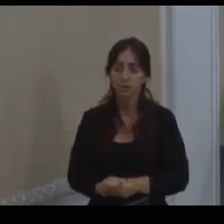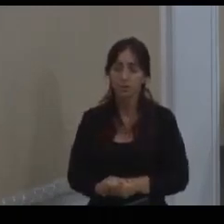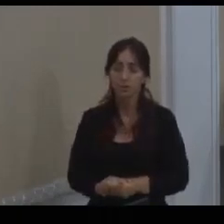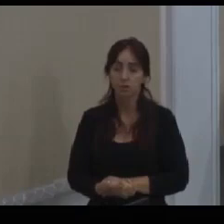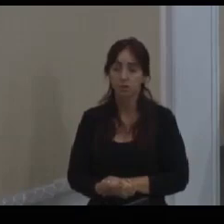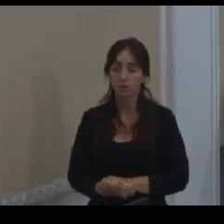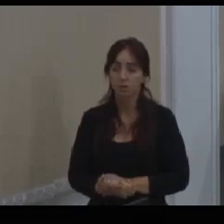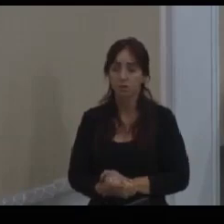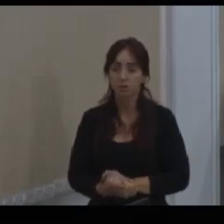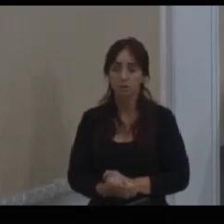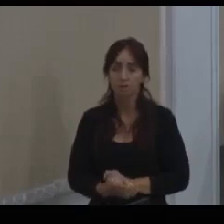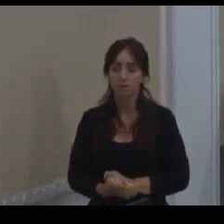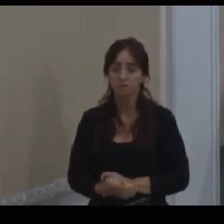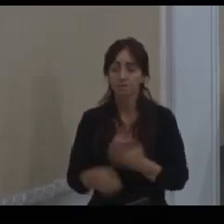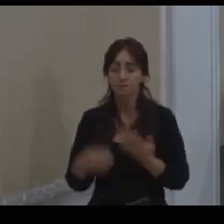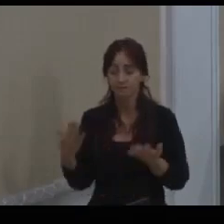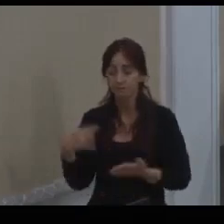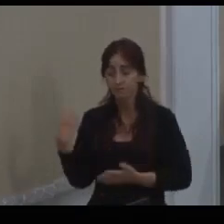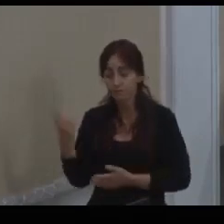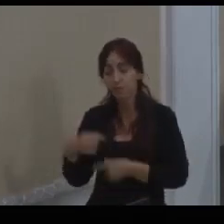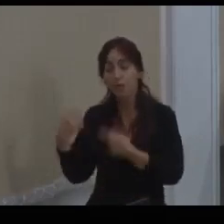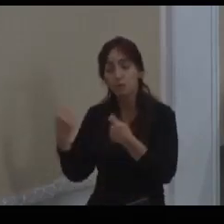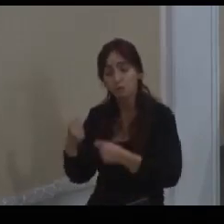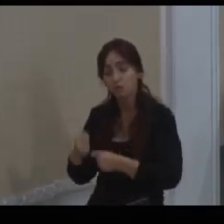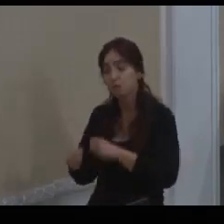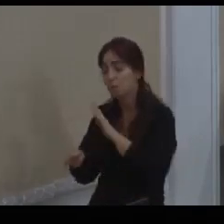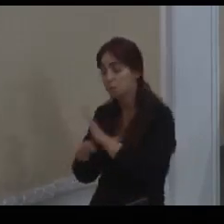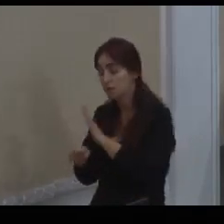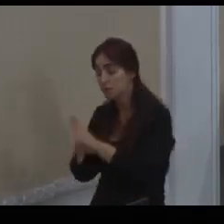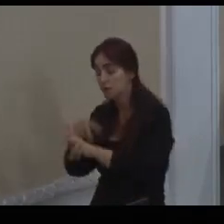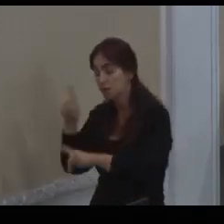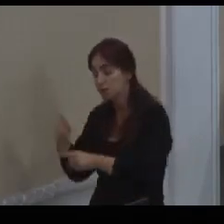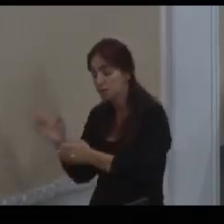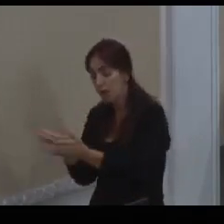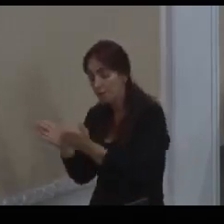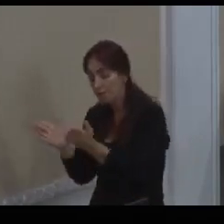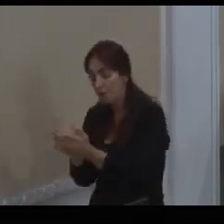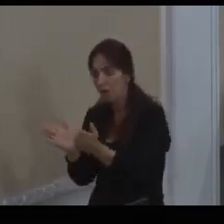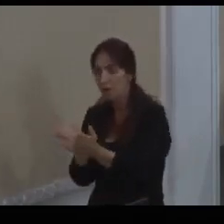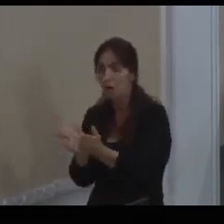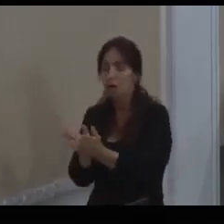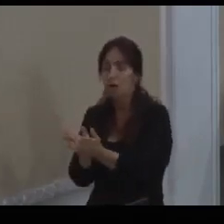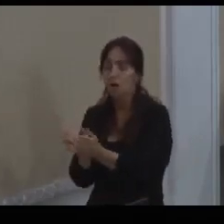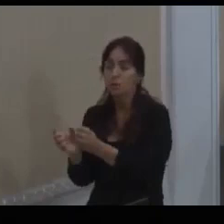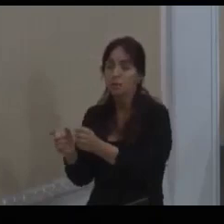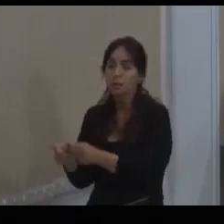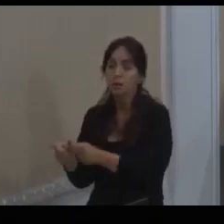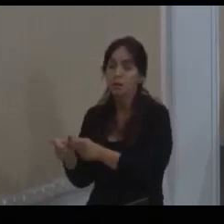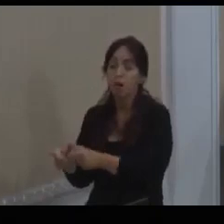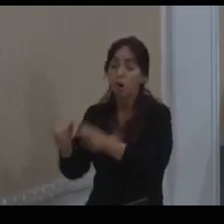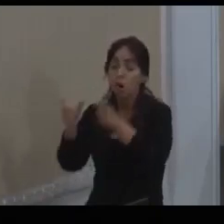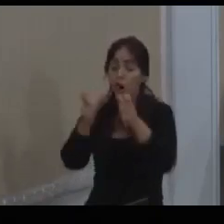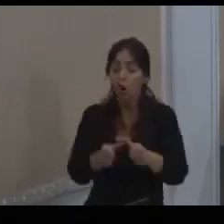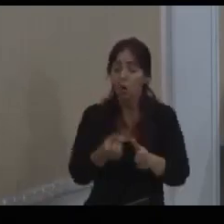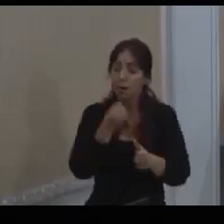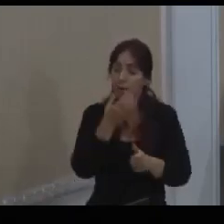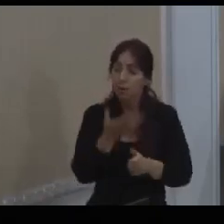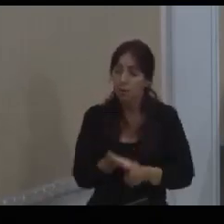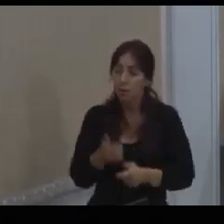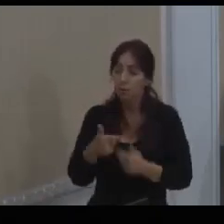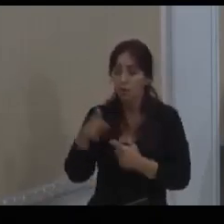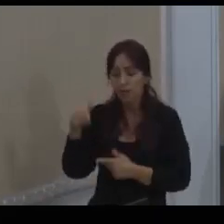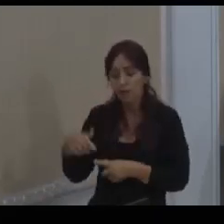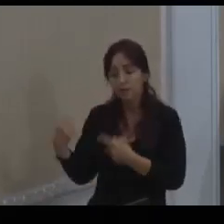precisamos colocar os pobres em lugares bem atendidos de serviços de ônibus. É lá que nós precisamos porque eles é que precisam,